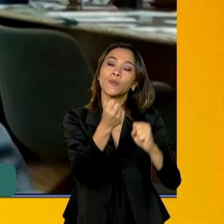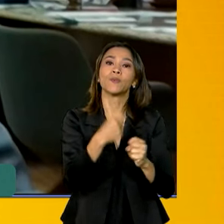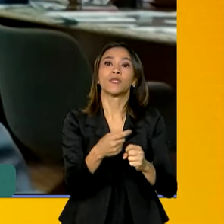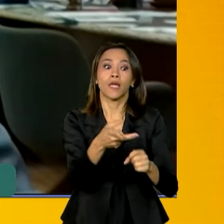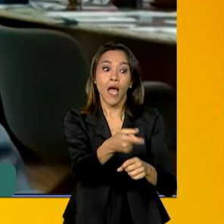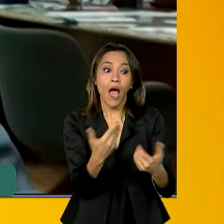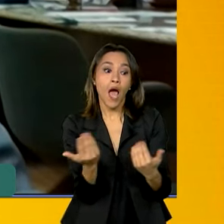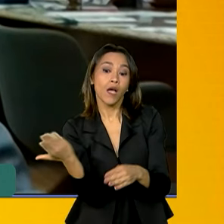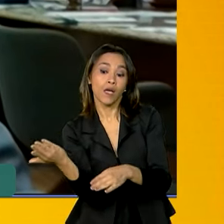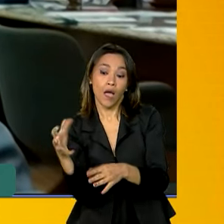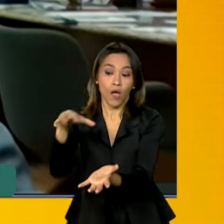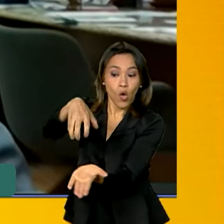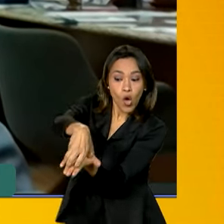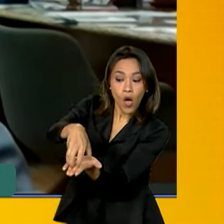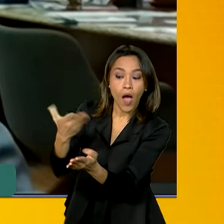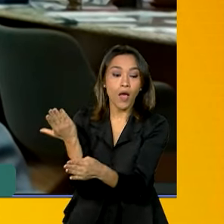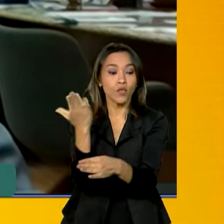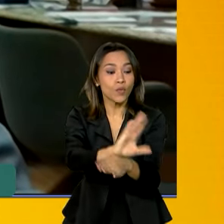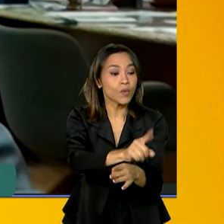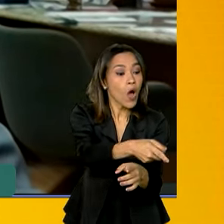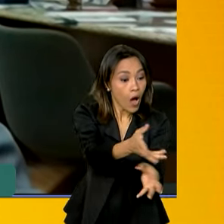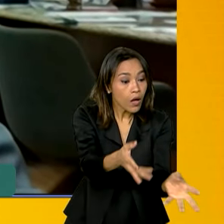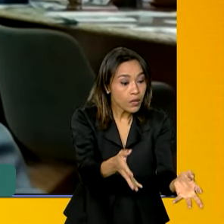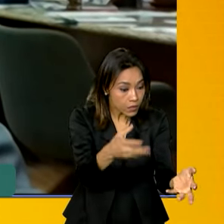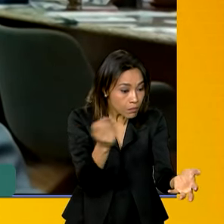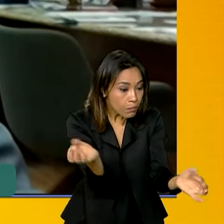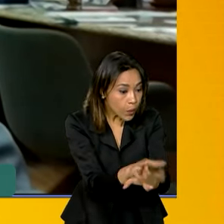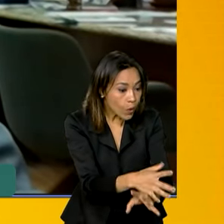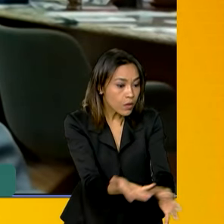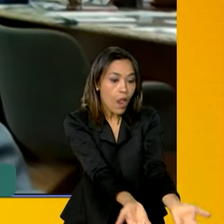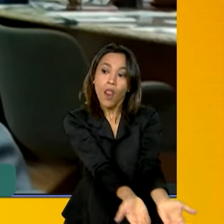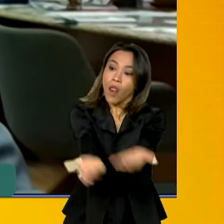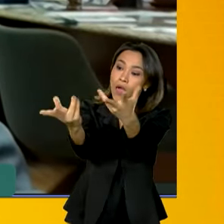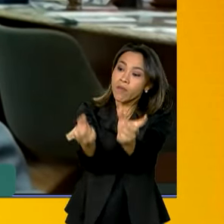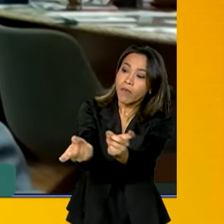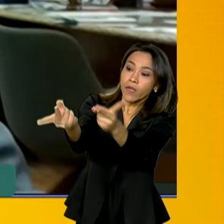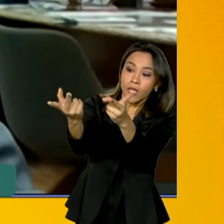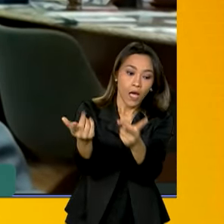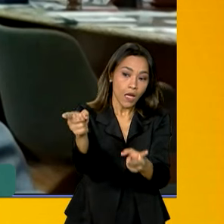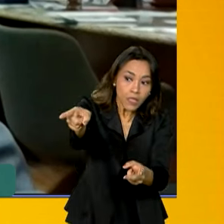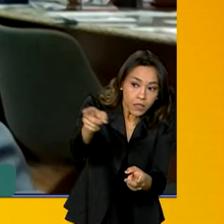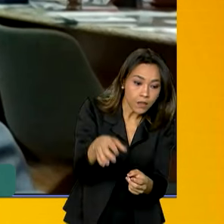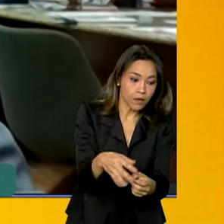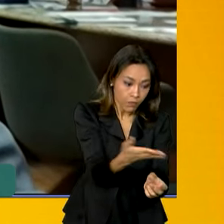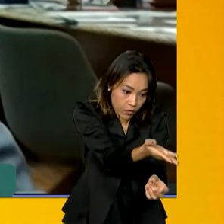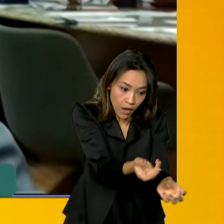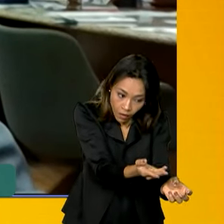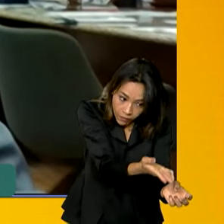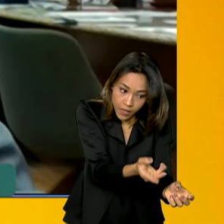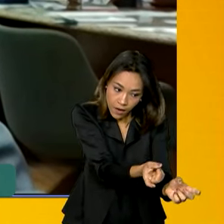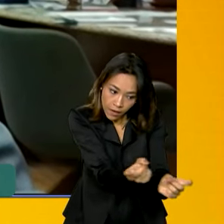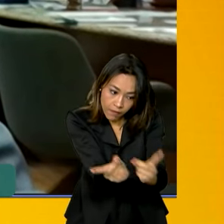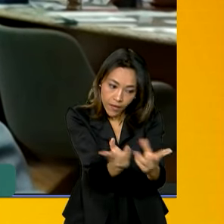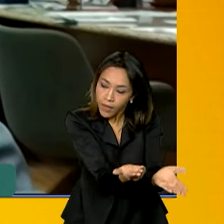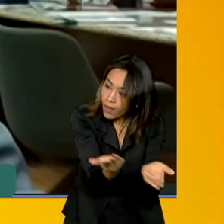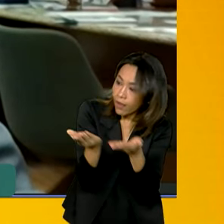mercados. Muitas vezes o agricultor, ele sabe fazer muito bem a técnica agrícola, mas ele